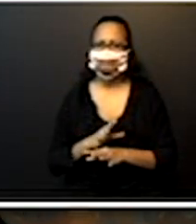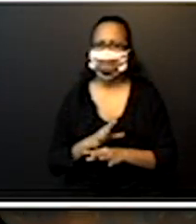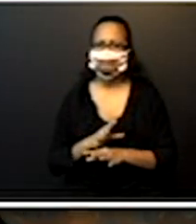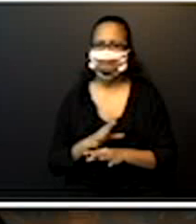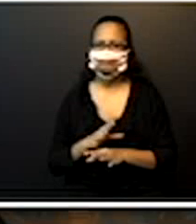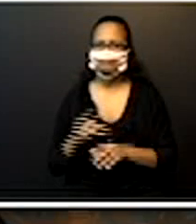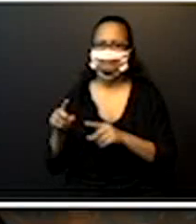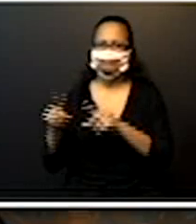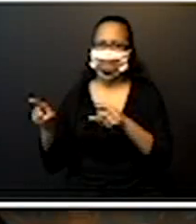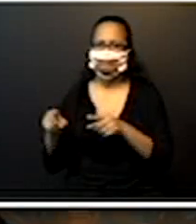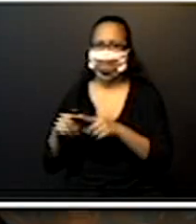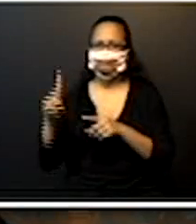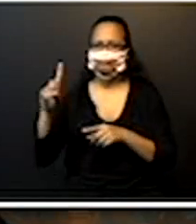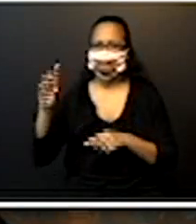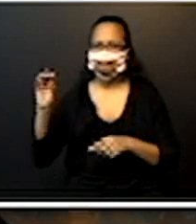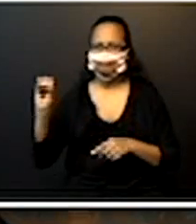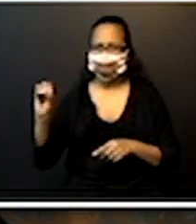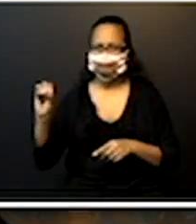Se são 320,